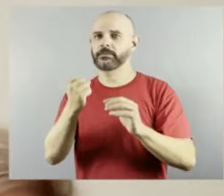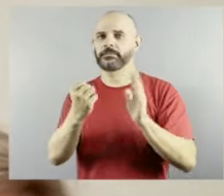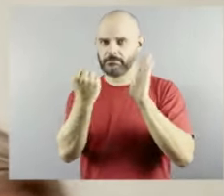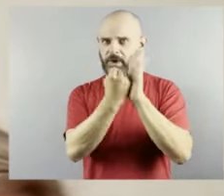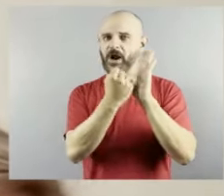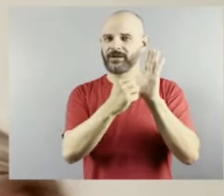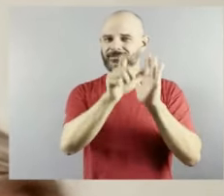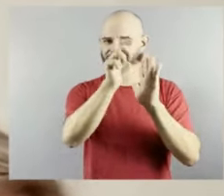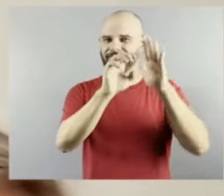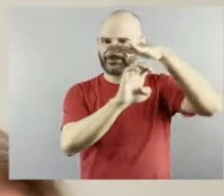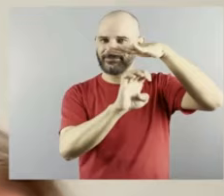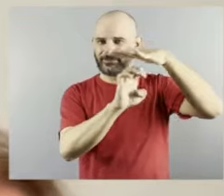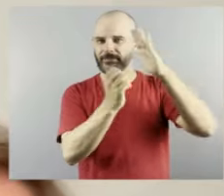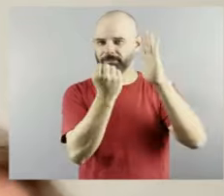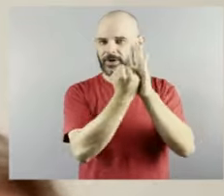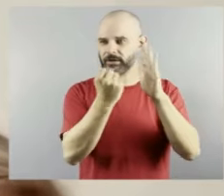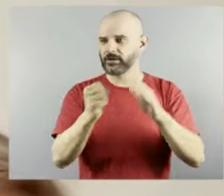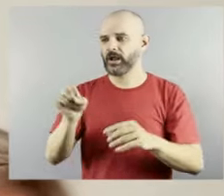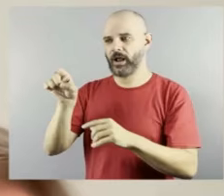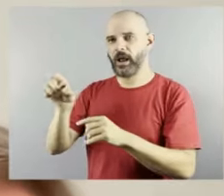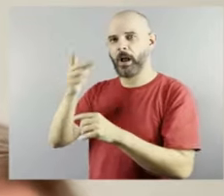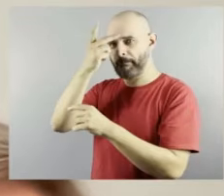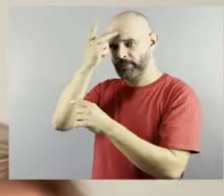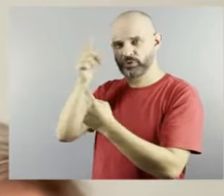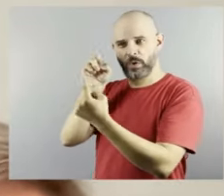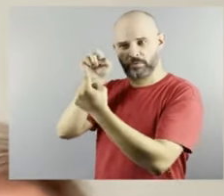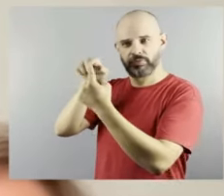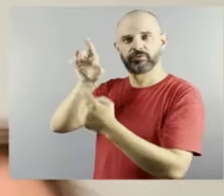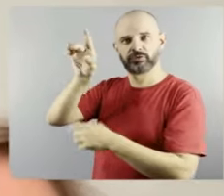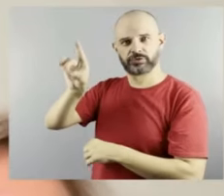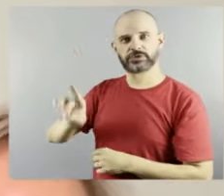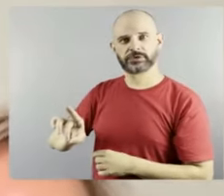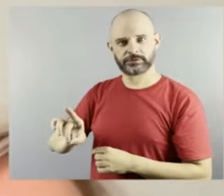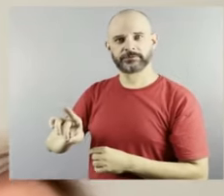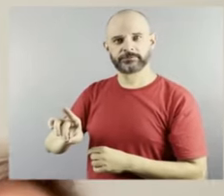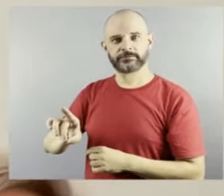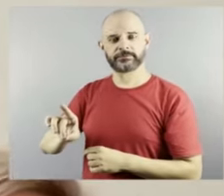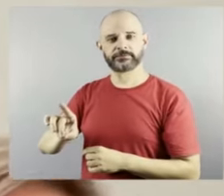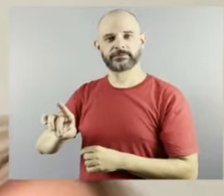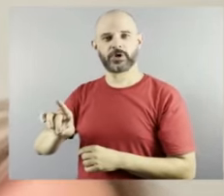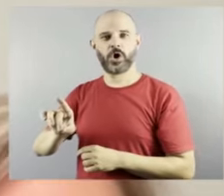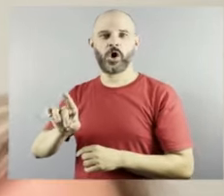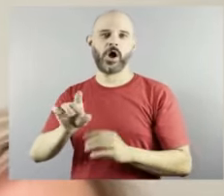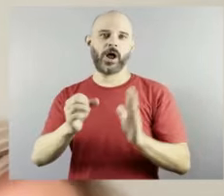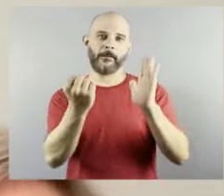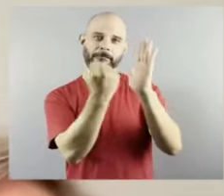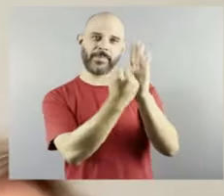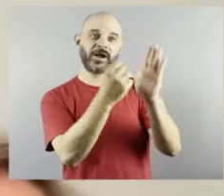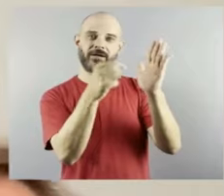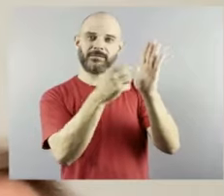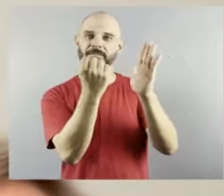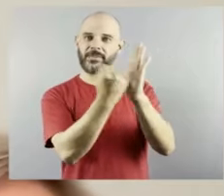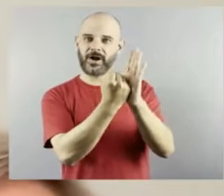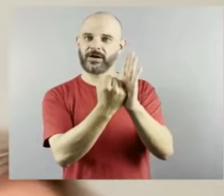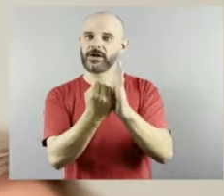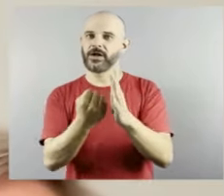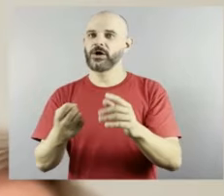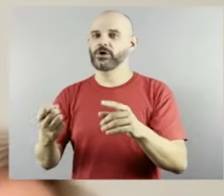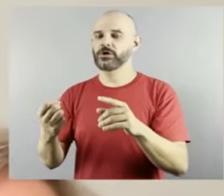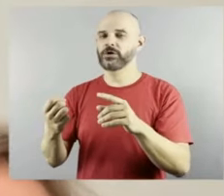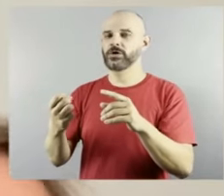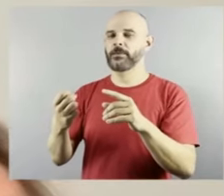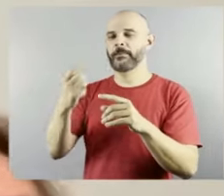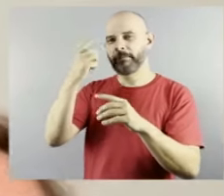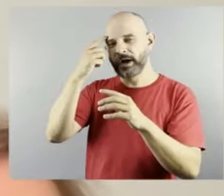pouco tempo atrás existia um preconceito gigante, você ajuda aquela causa a ir para frente porque